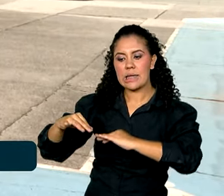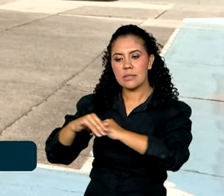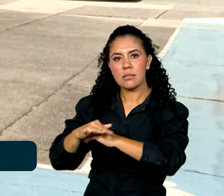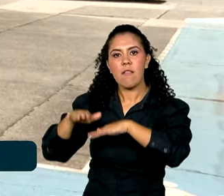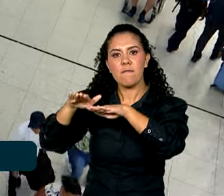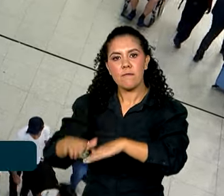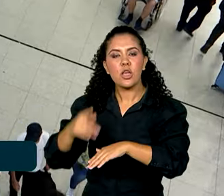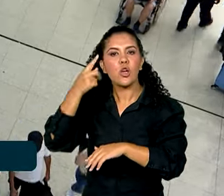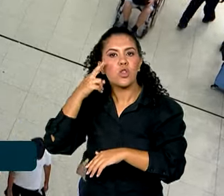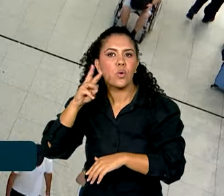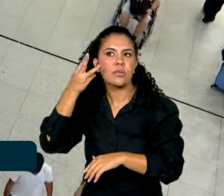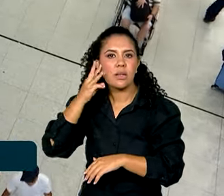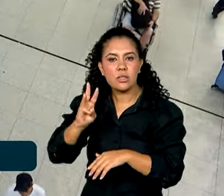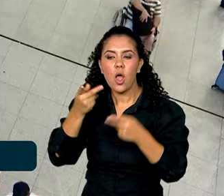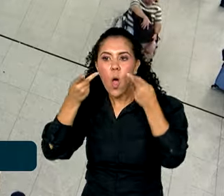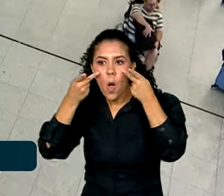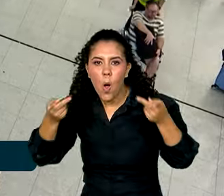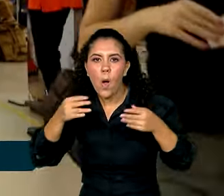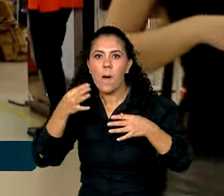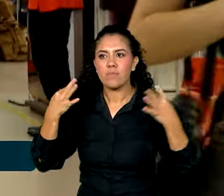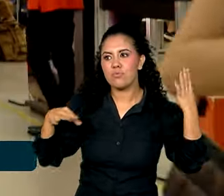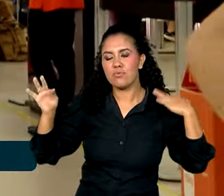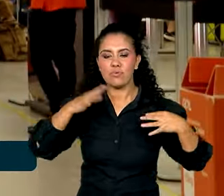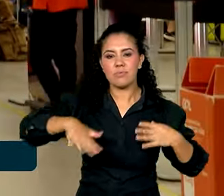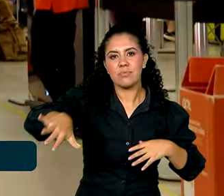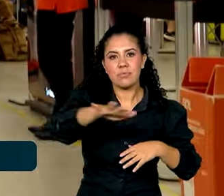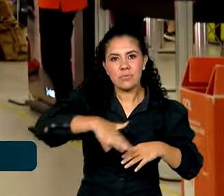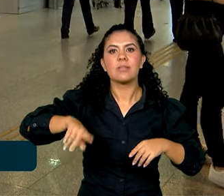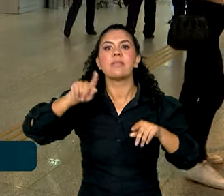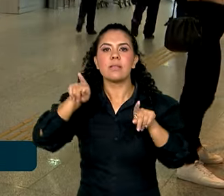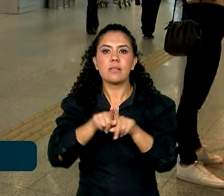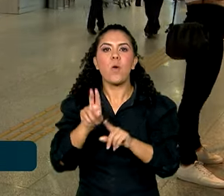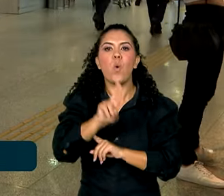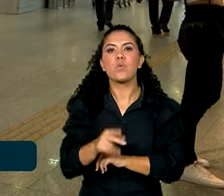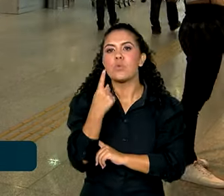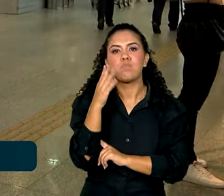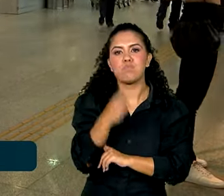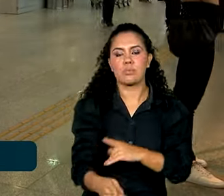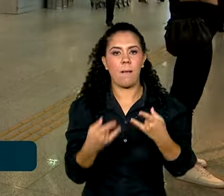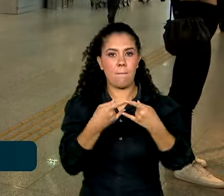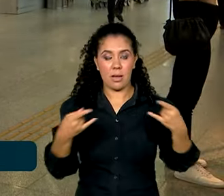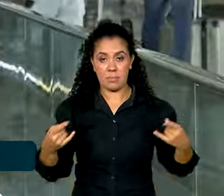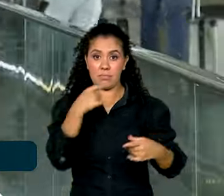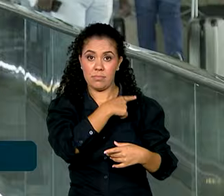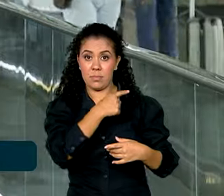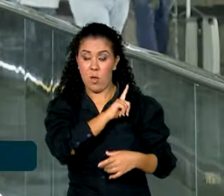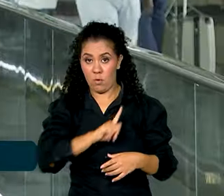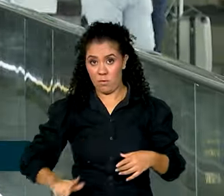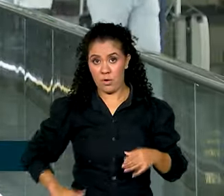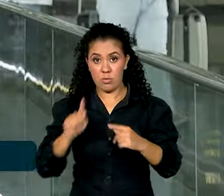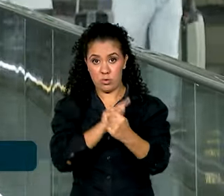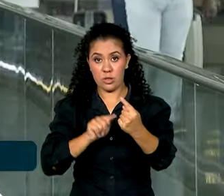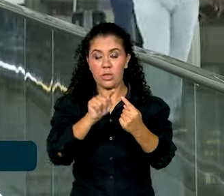conhecê-la antes de partir para o destino final, utilizando apenas uma passagem. O objetivo do governo com o programa é fomentar